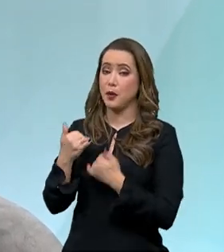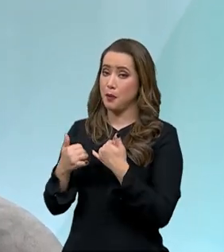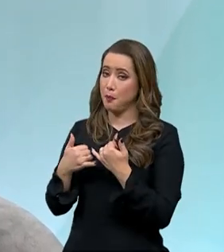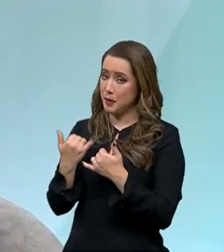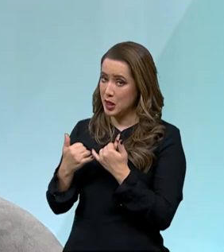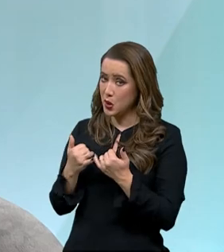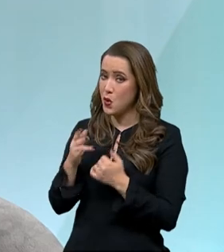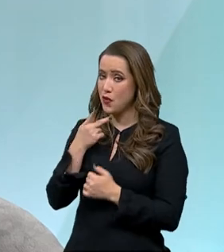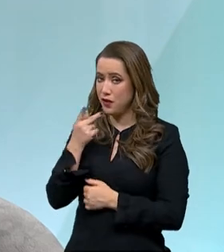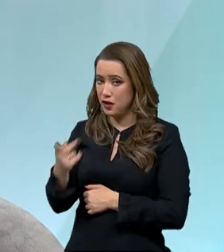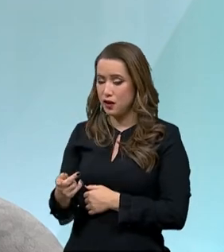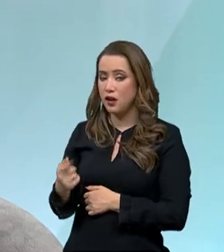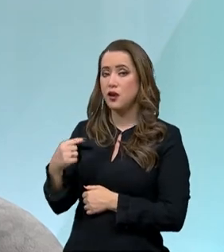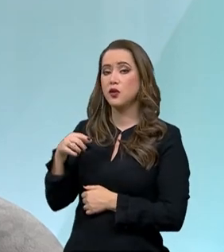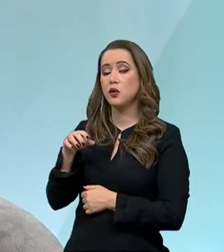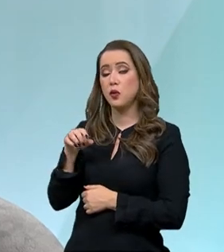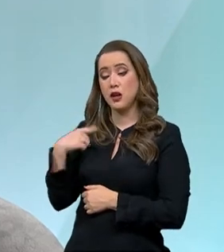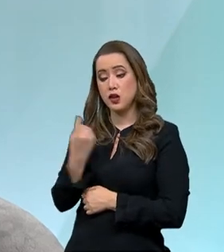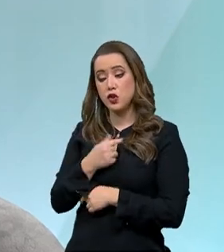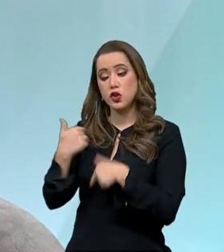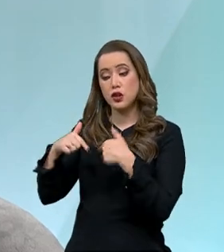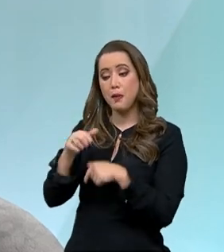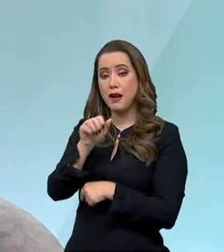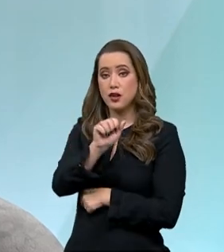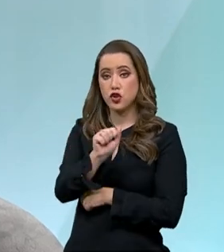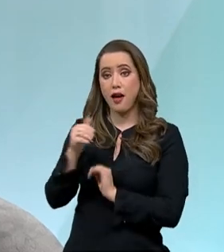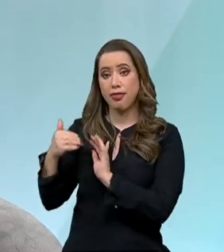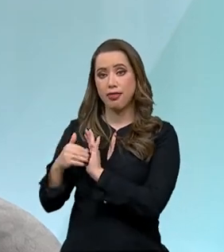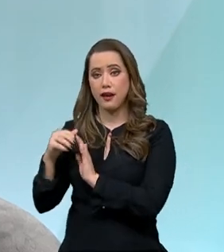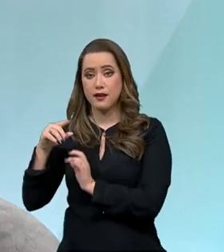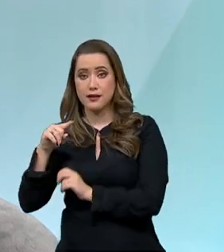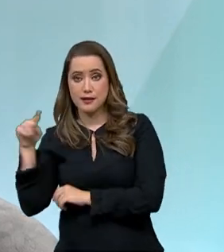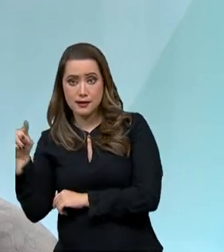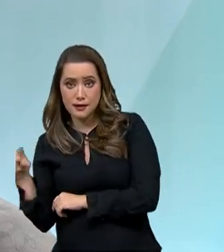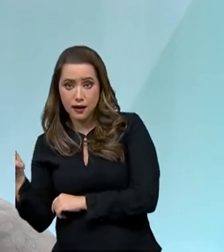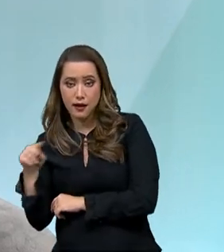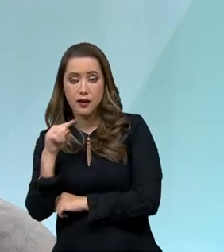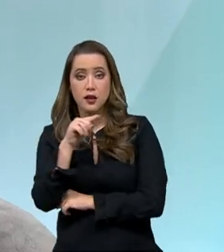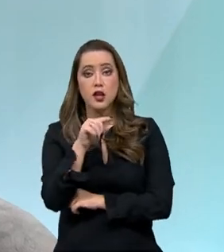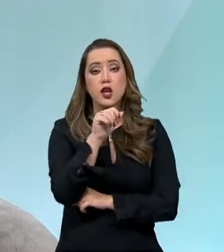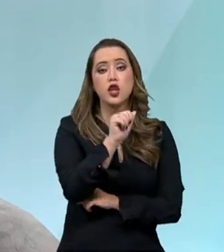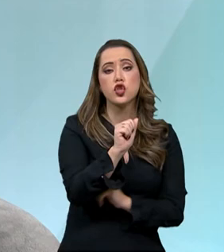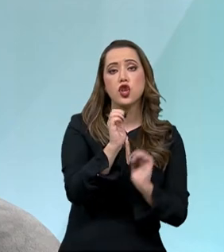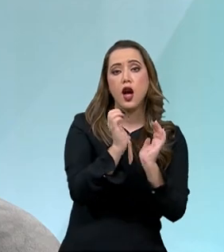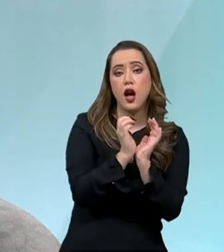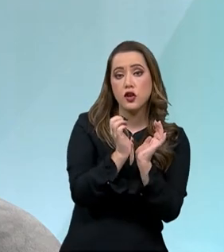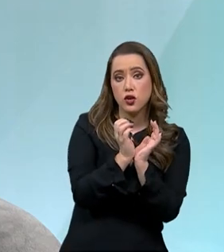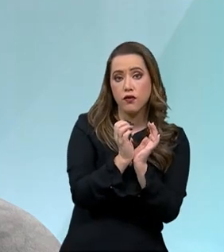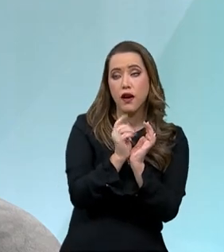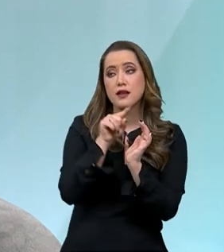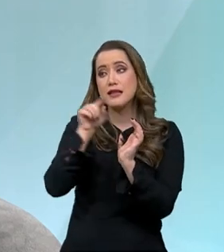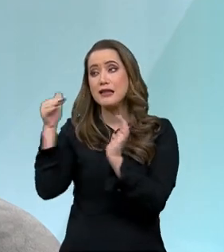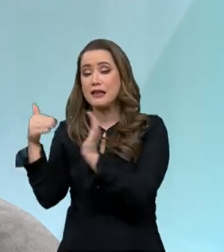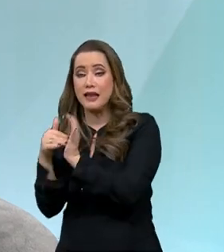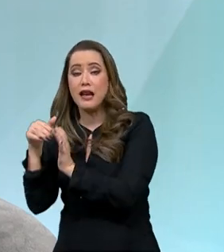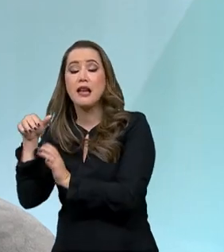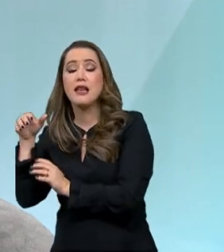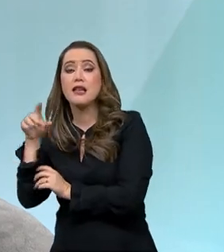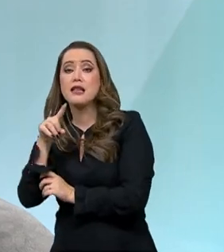A parceria com os produtores, com os municípios, com os estados, com a União,